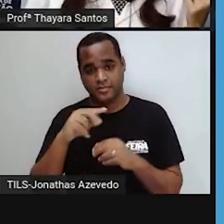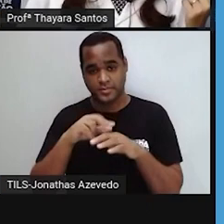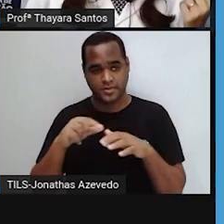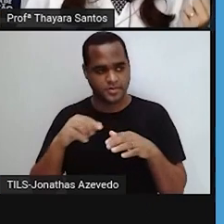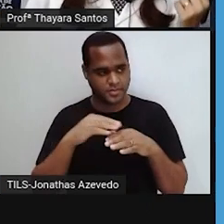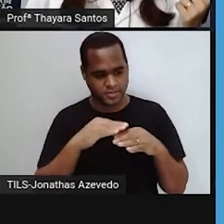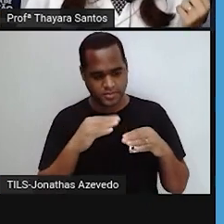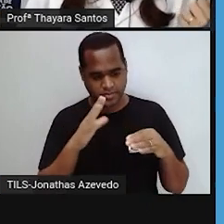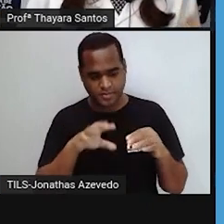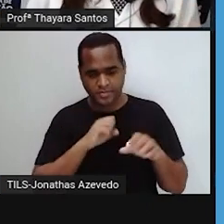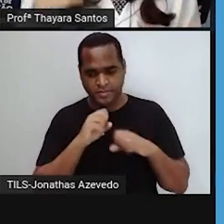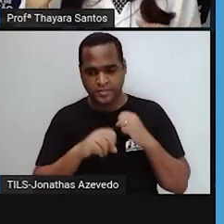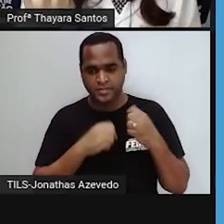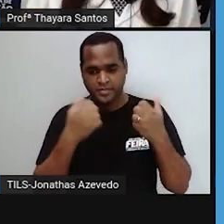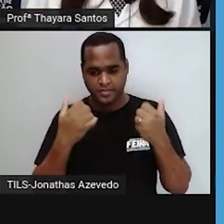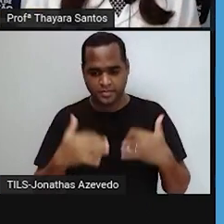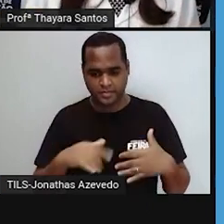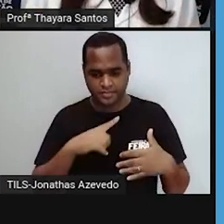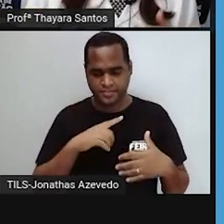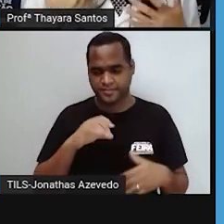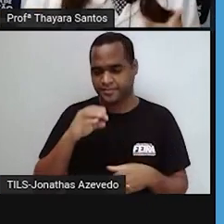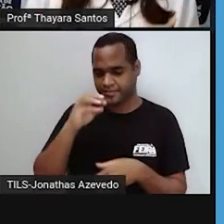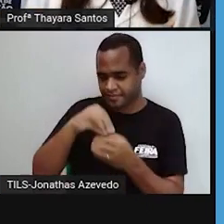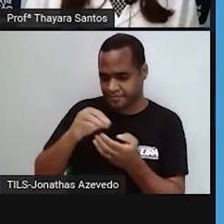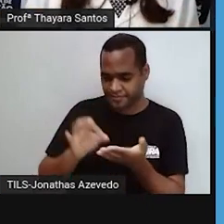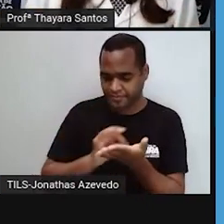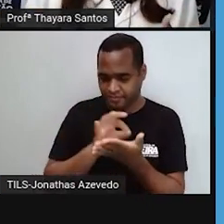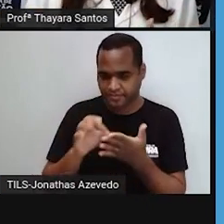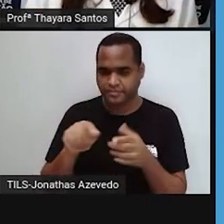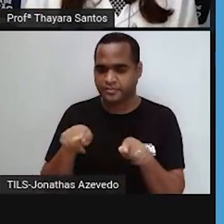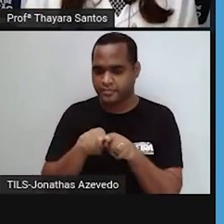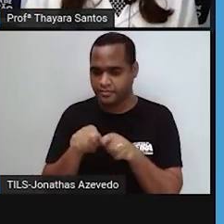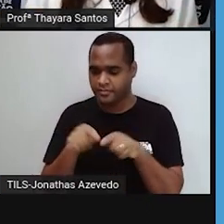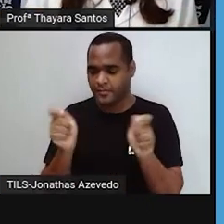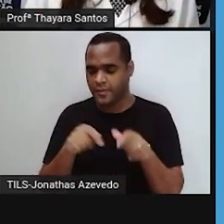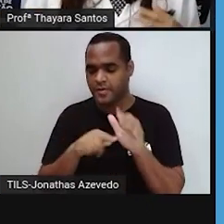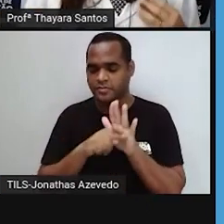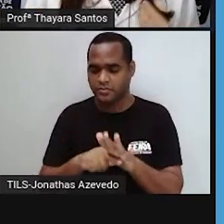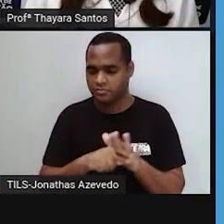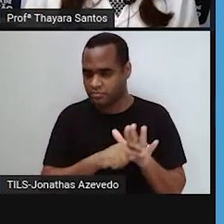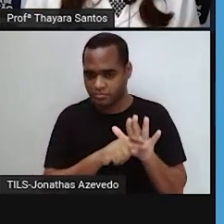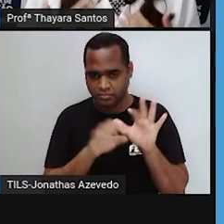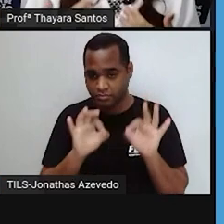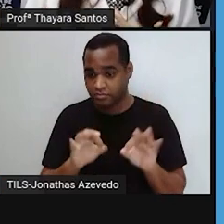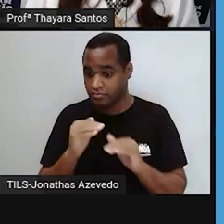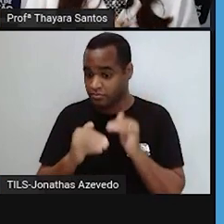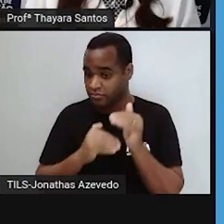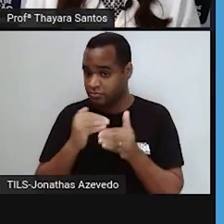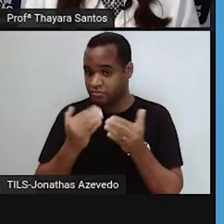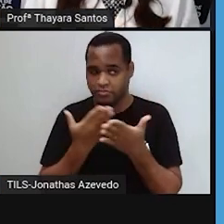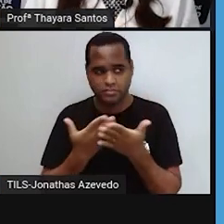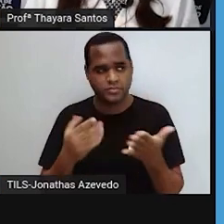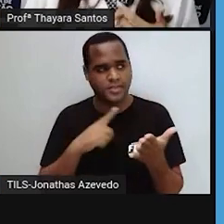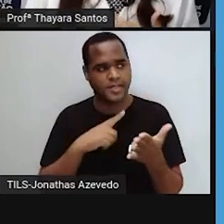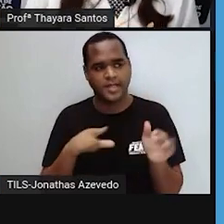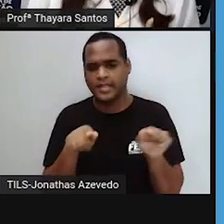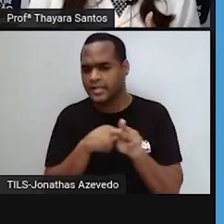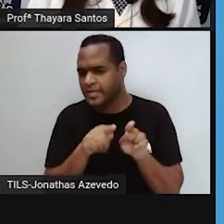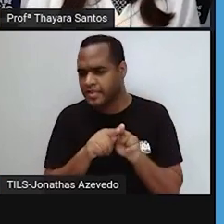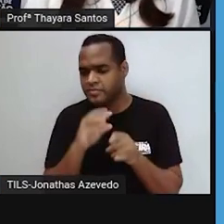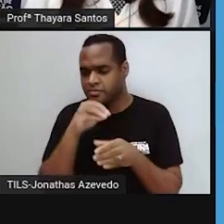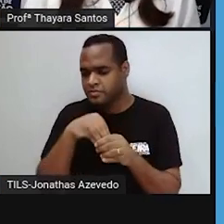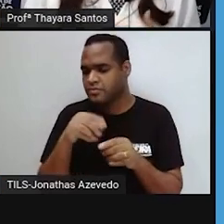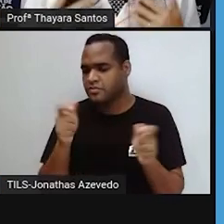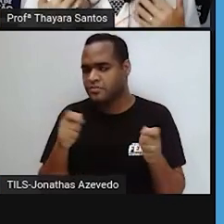faz a digestão intracelular. E o peroxissomo também ajuda nesse processo. Porque ele também possui enzimas